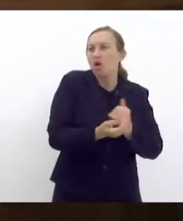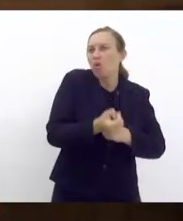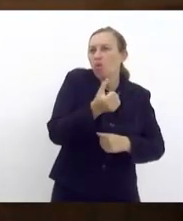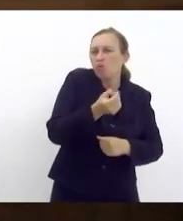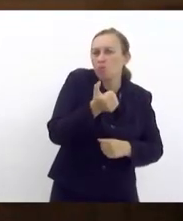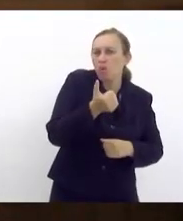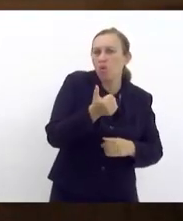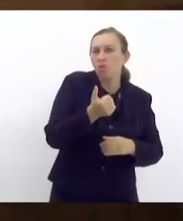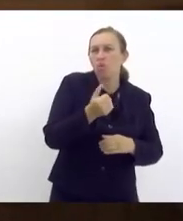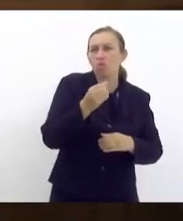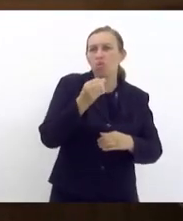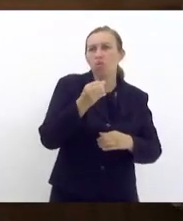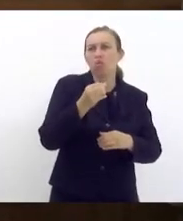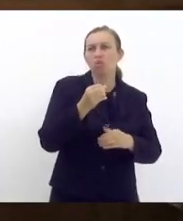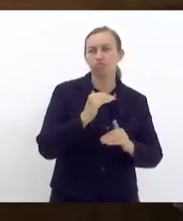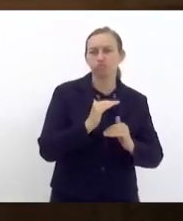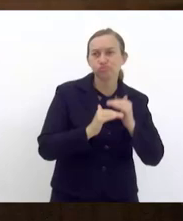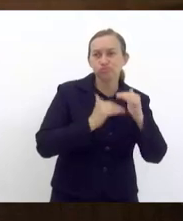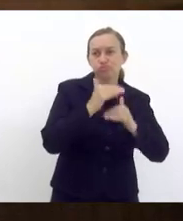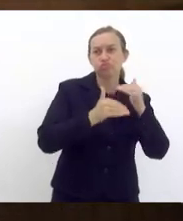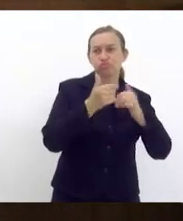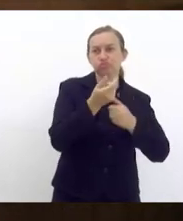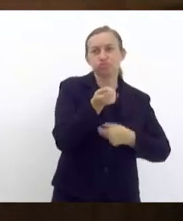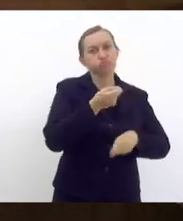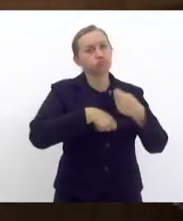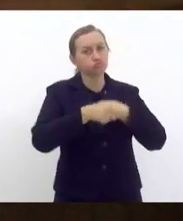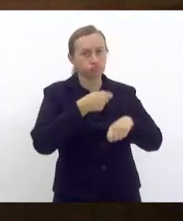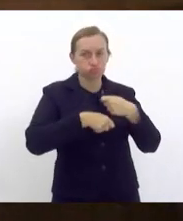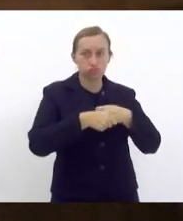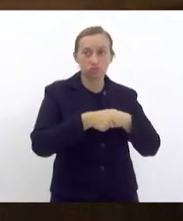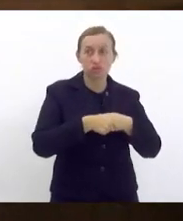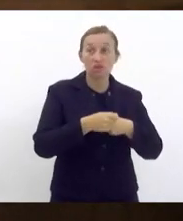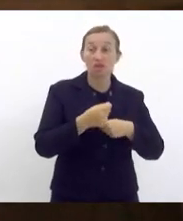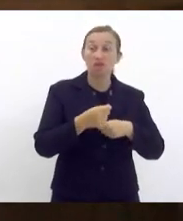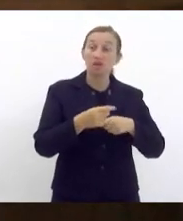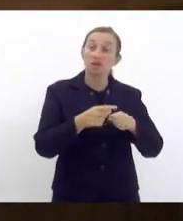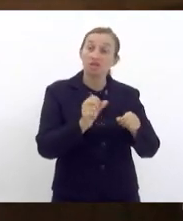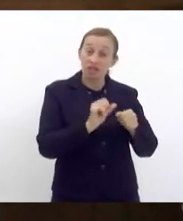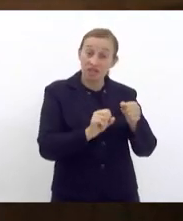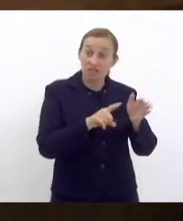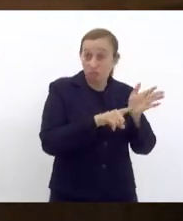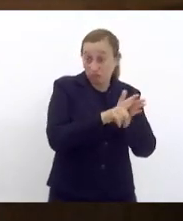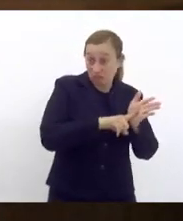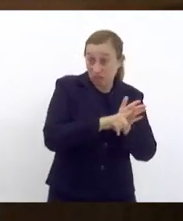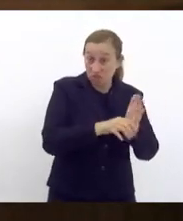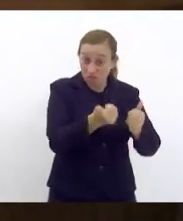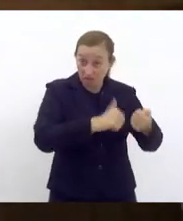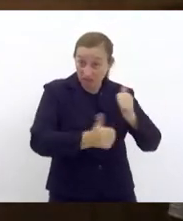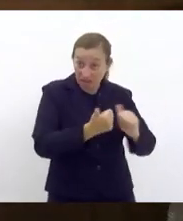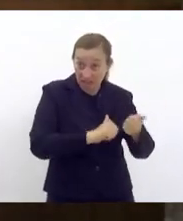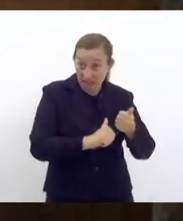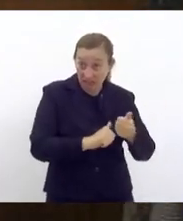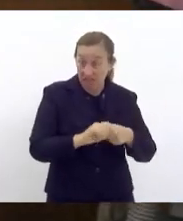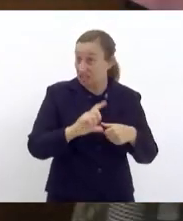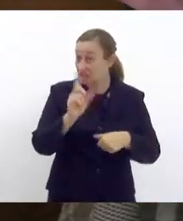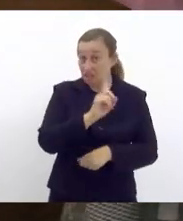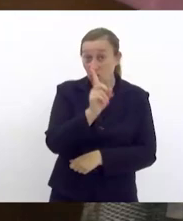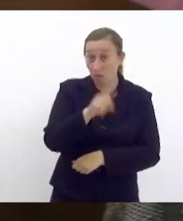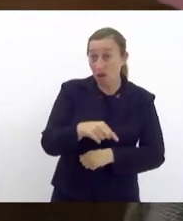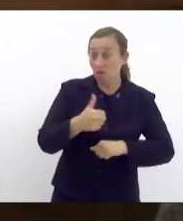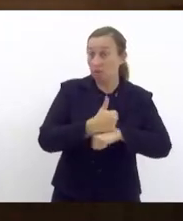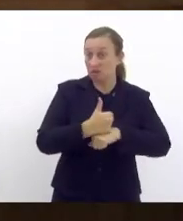desenvolvimento psicossocial e econômico, vai aplicar esse teste e avaliar, e não é um profissional de saúde,